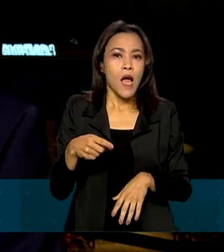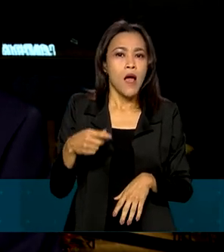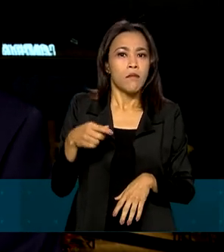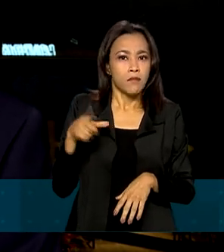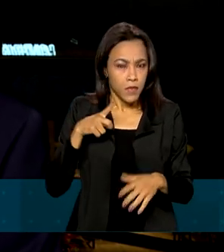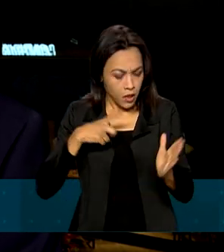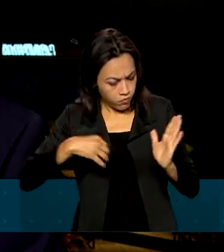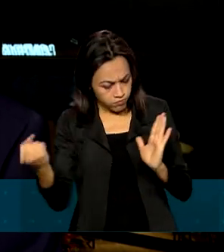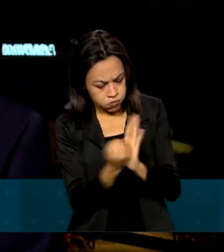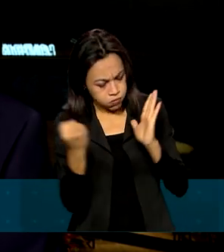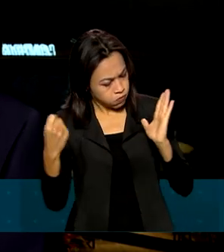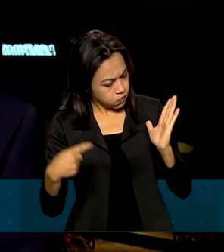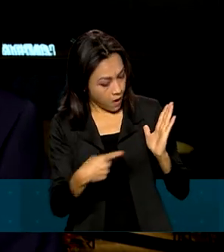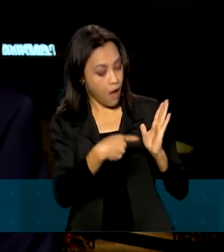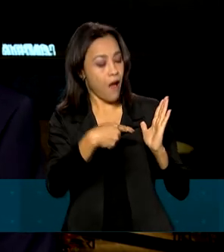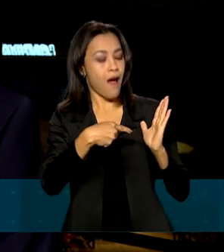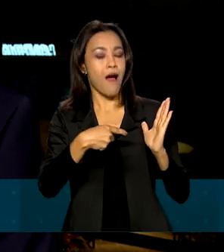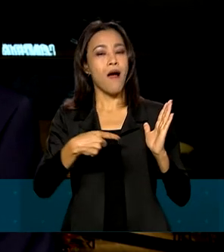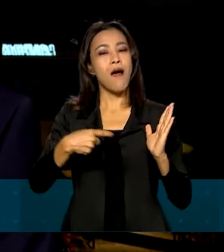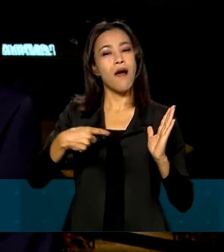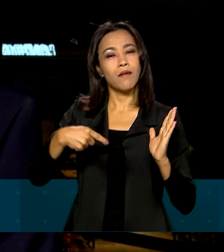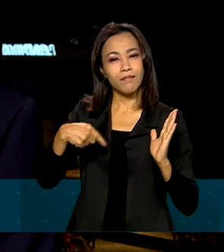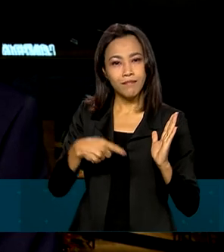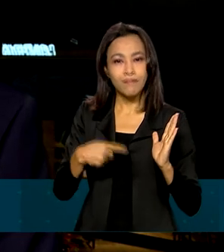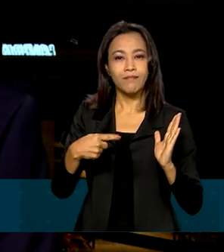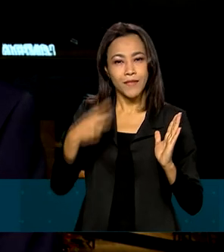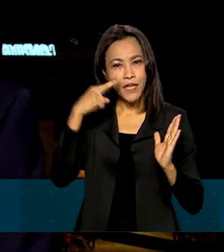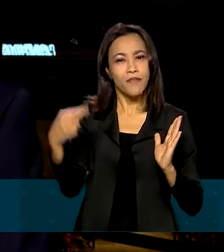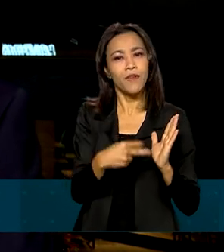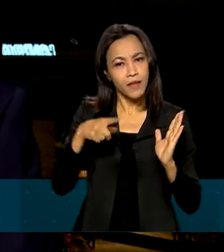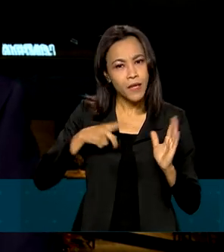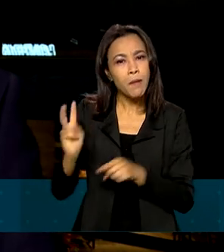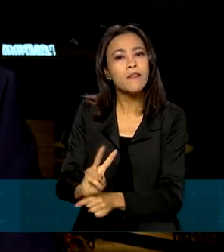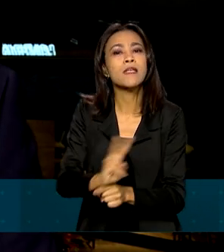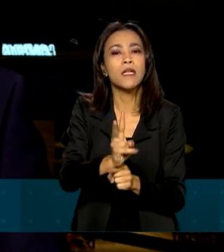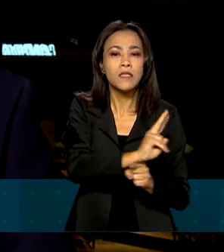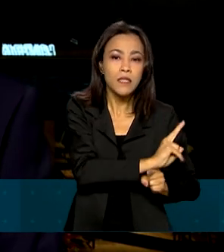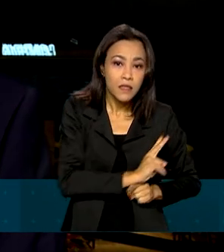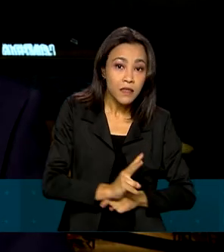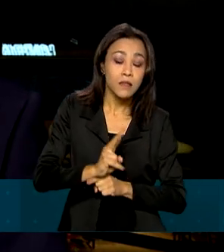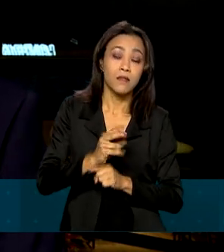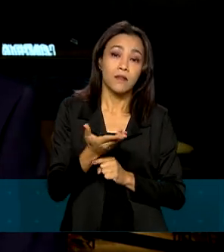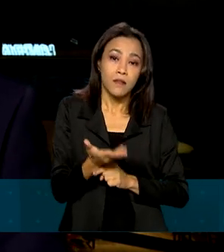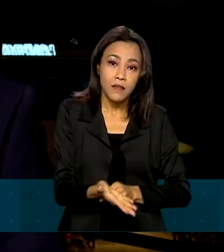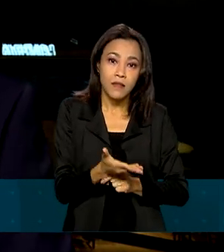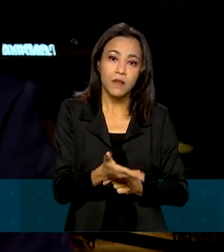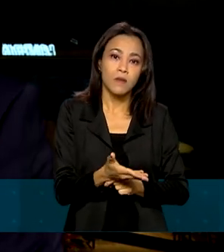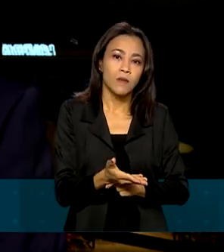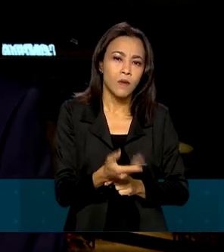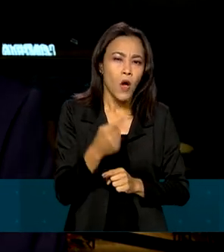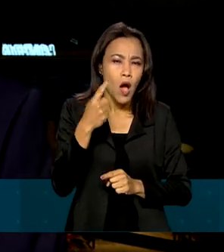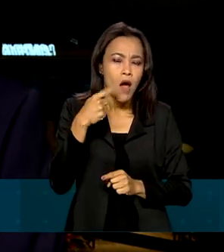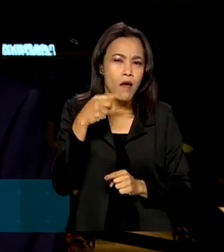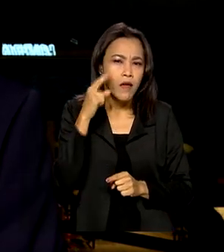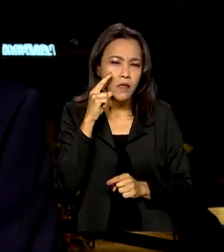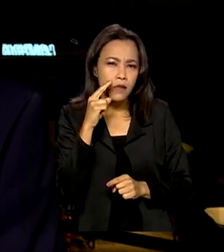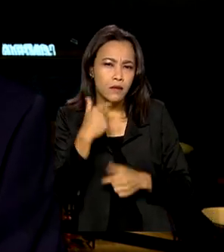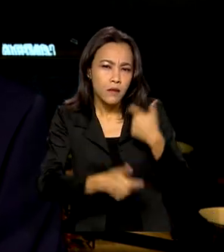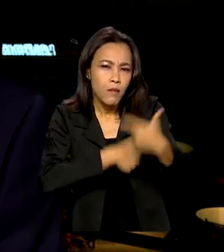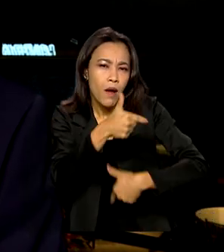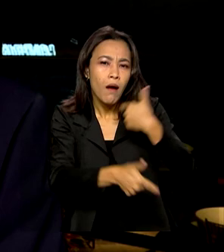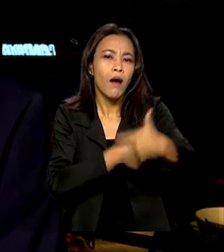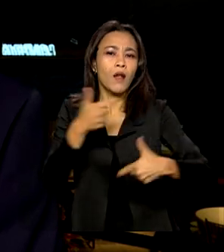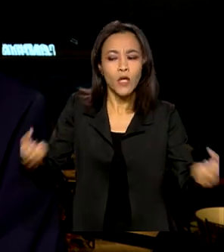eles vêm nos fiscalizar, não, eles vêm nos fiscalizar também, mas eles desenvolvem, eles ouvem, eles trabalham, a gente